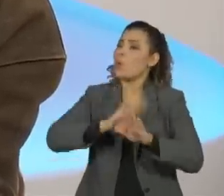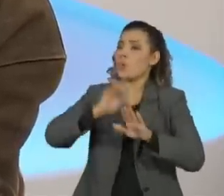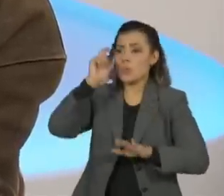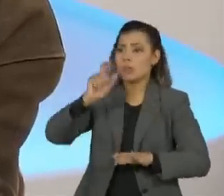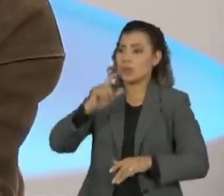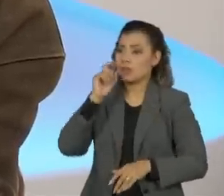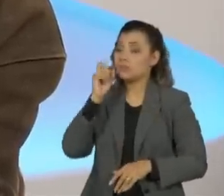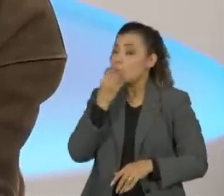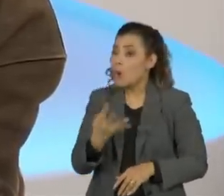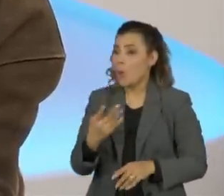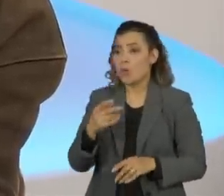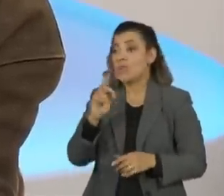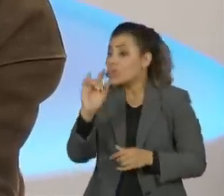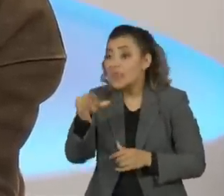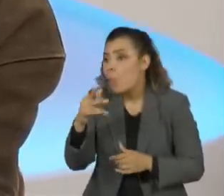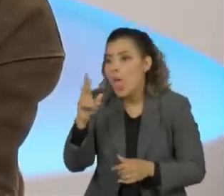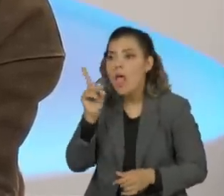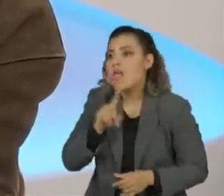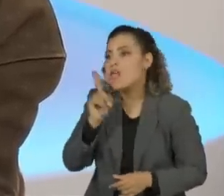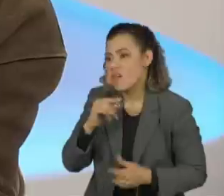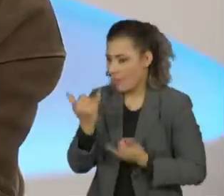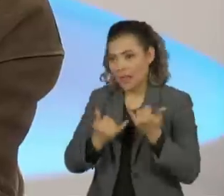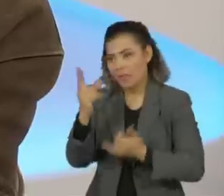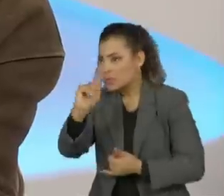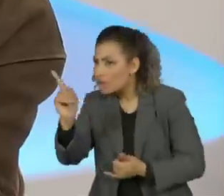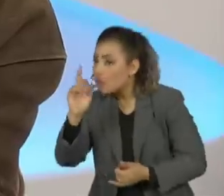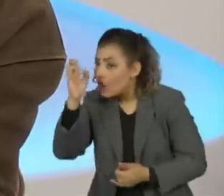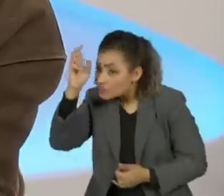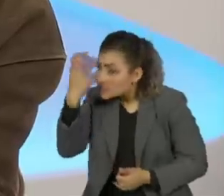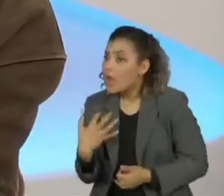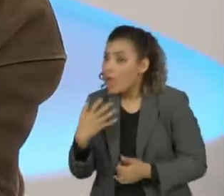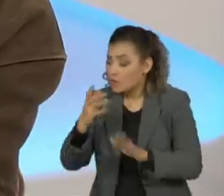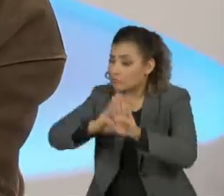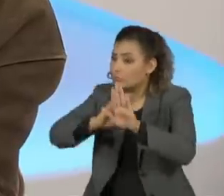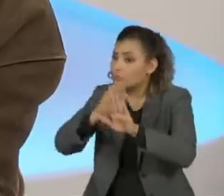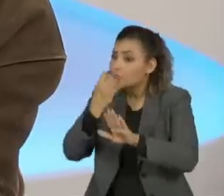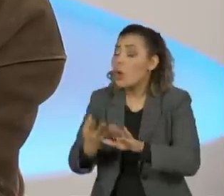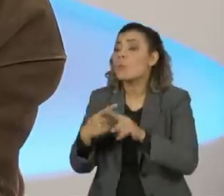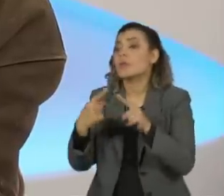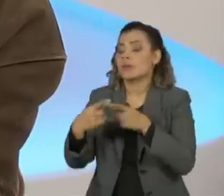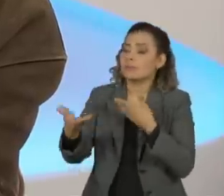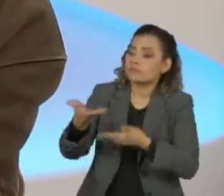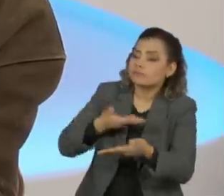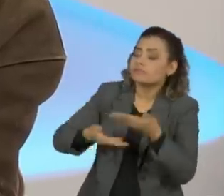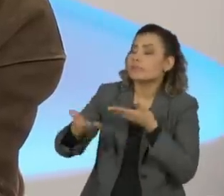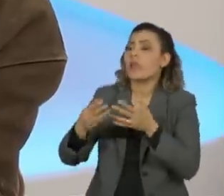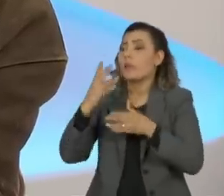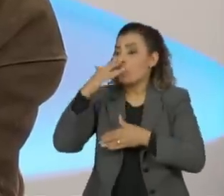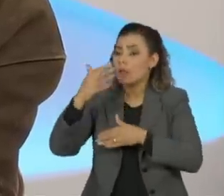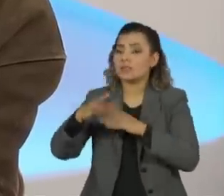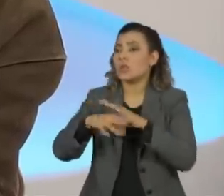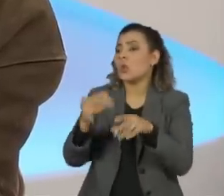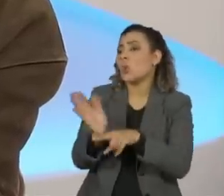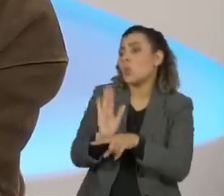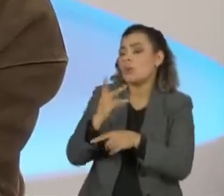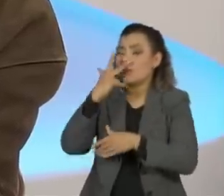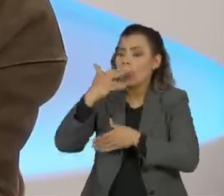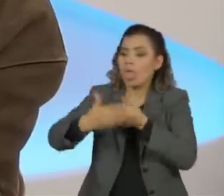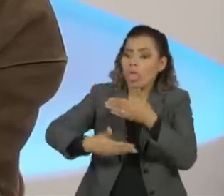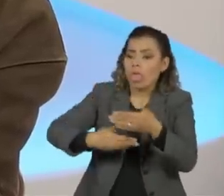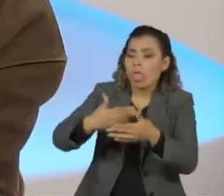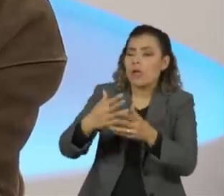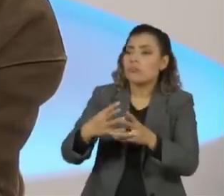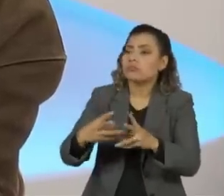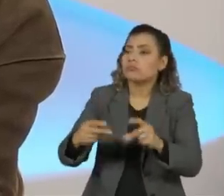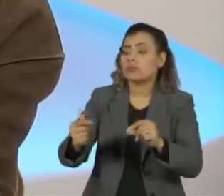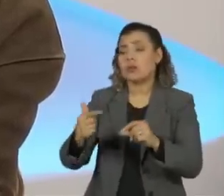falando de brincadeira, porque o que aconteceu no determinado momento, o programa foi se terminando, eu também não sou, eu não tenho, eu levo